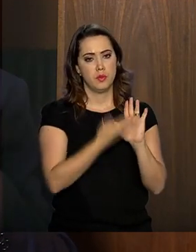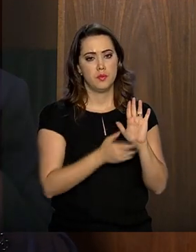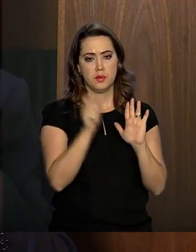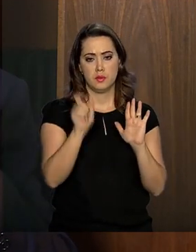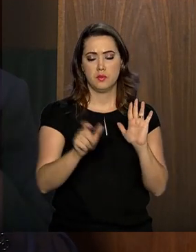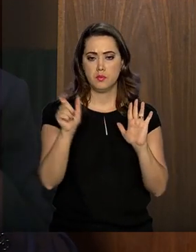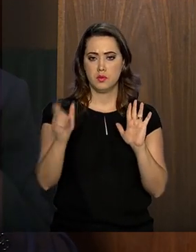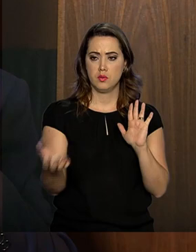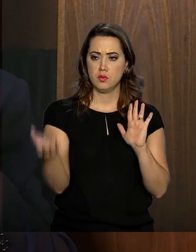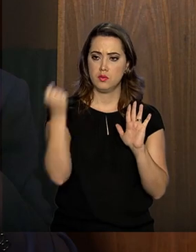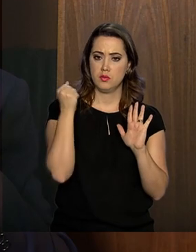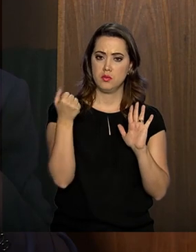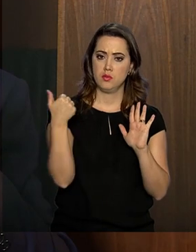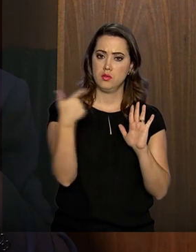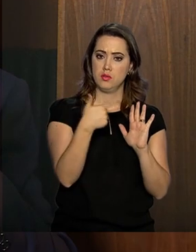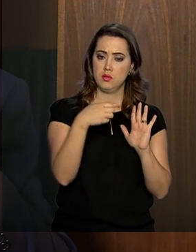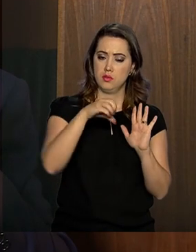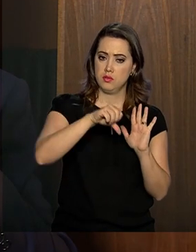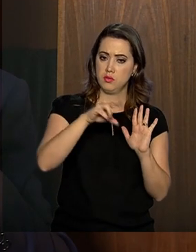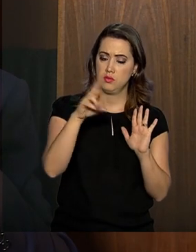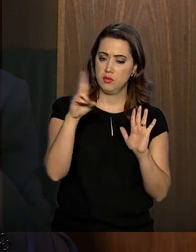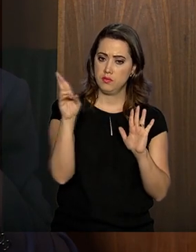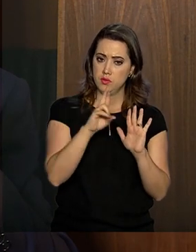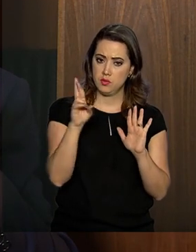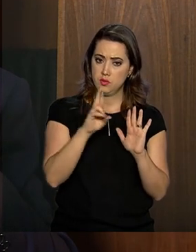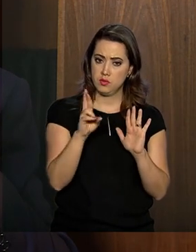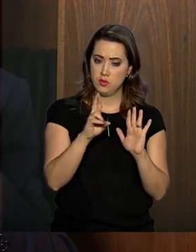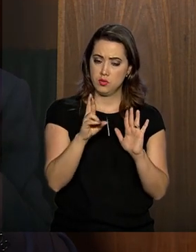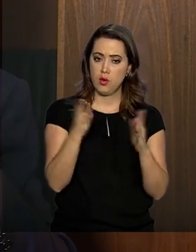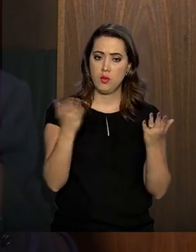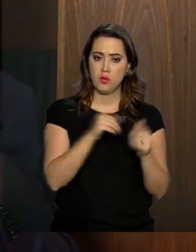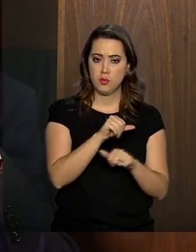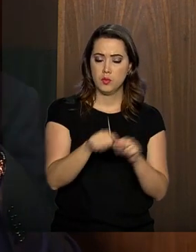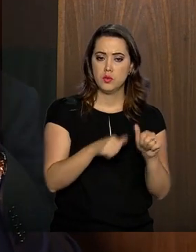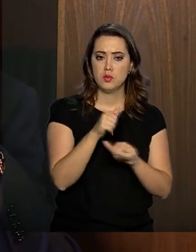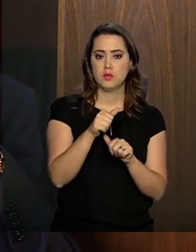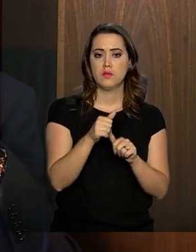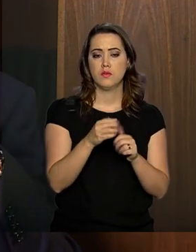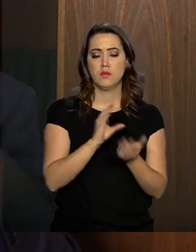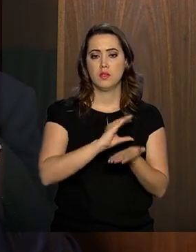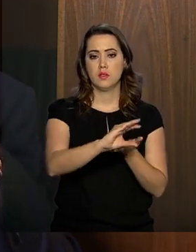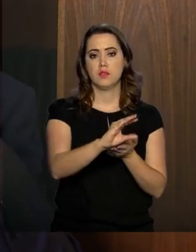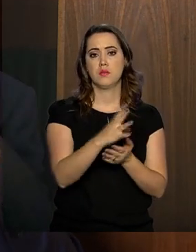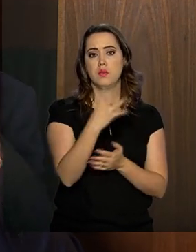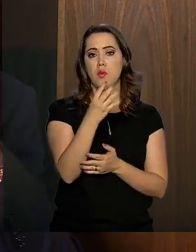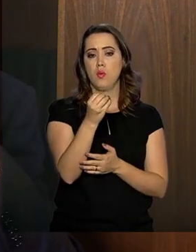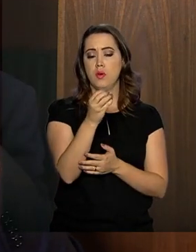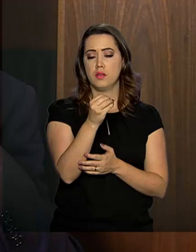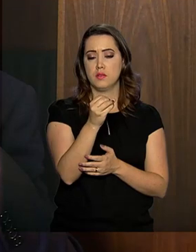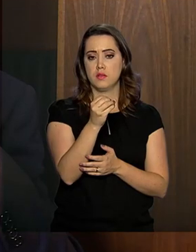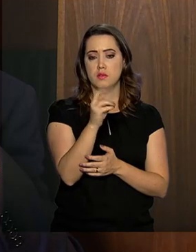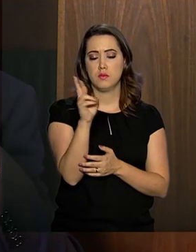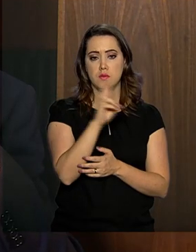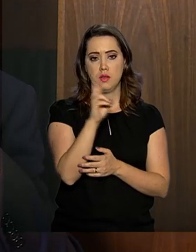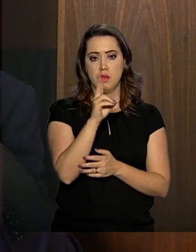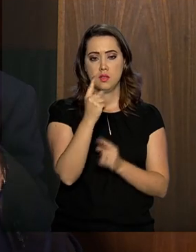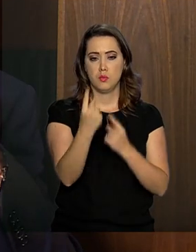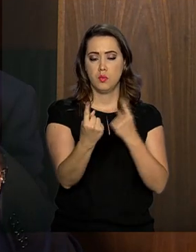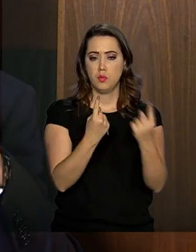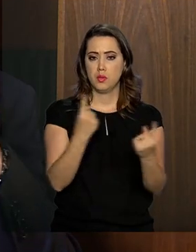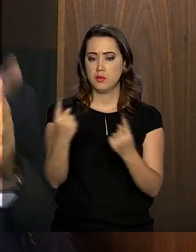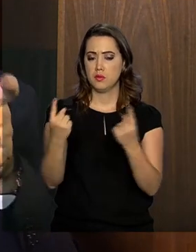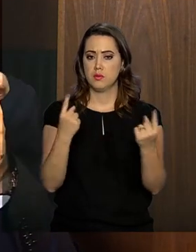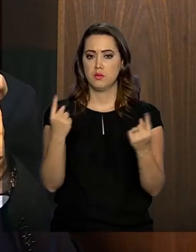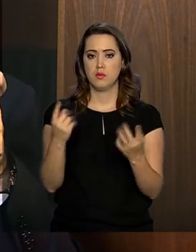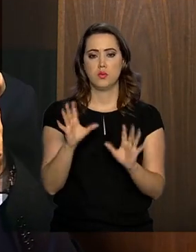pessoas que recebem R 129,00 por grupo familiar passem a receber R$ 400,00 por indivíduo, por